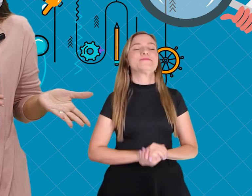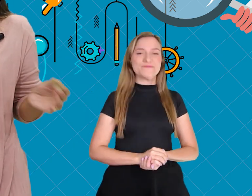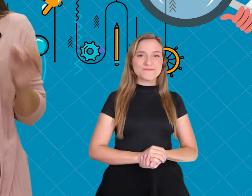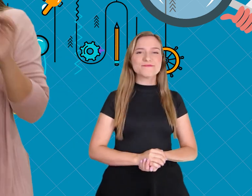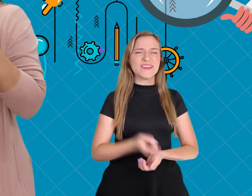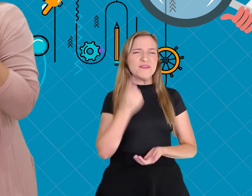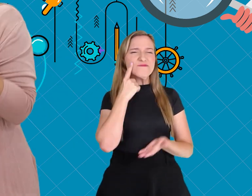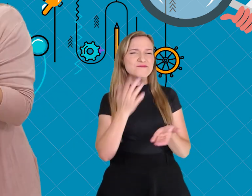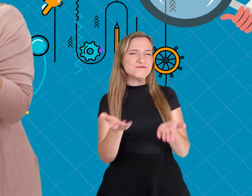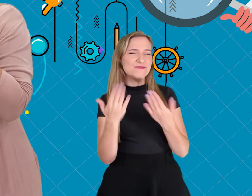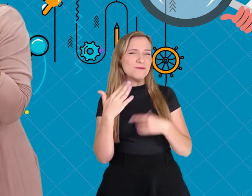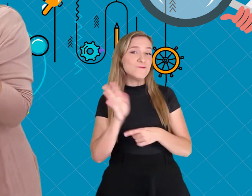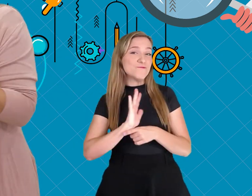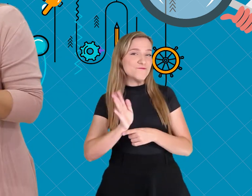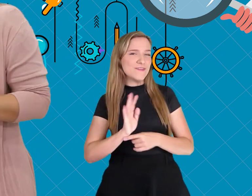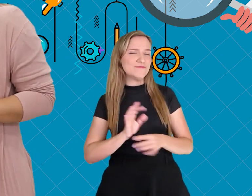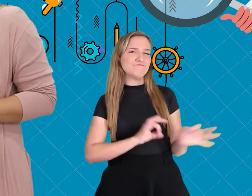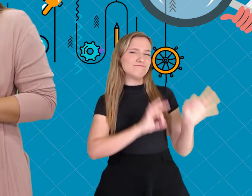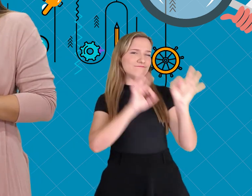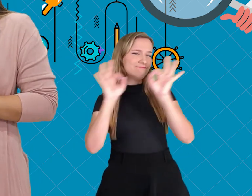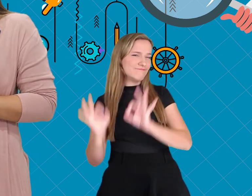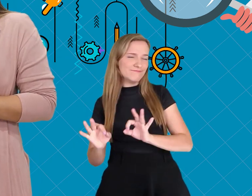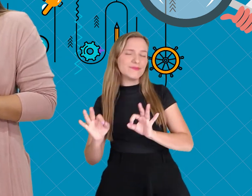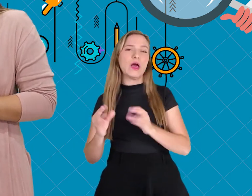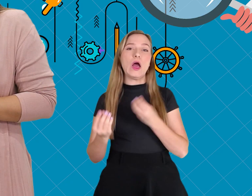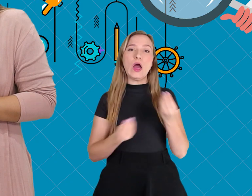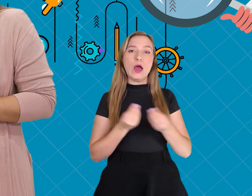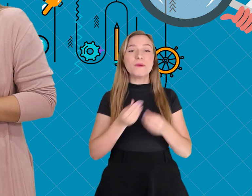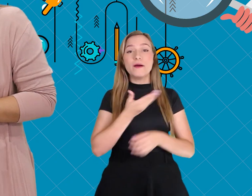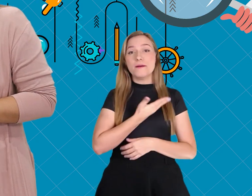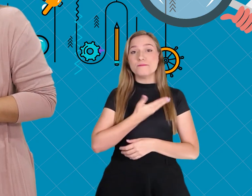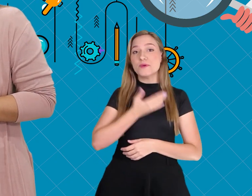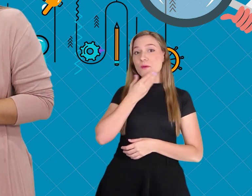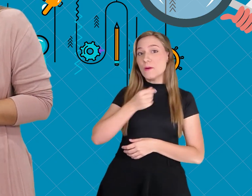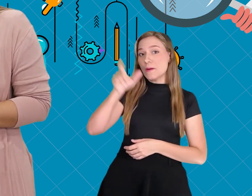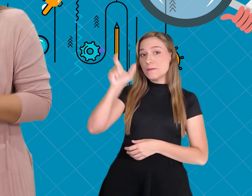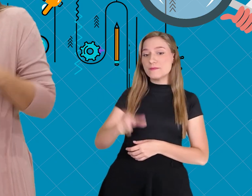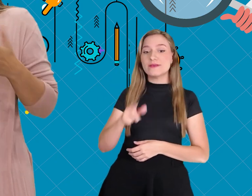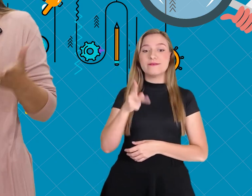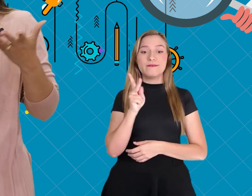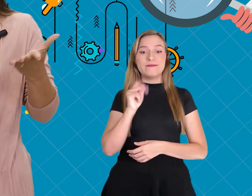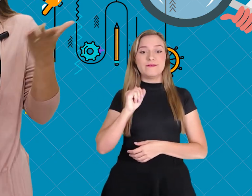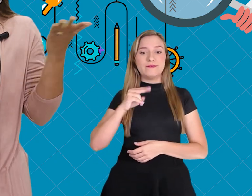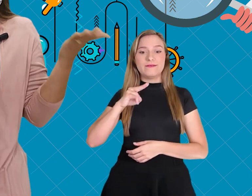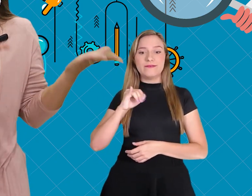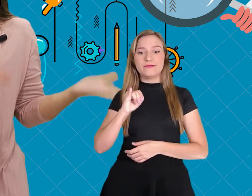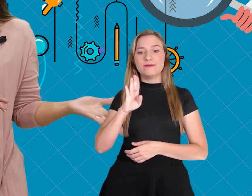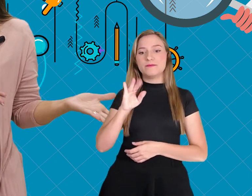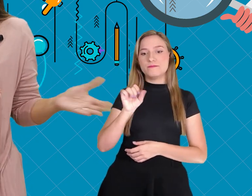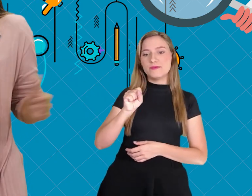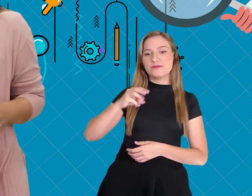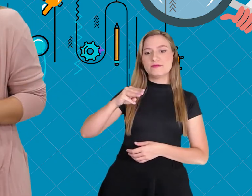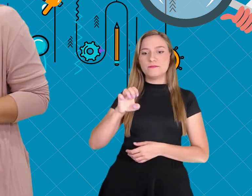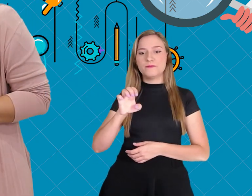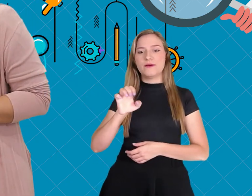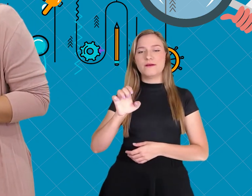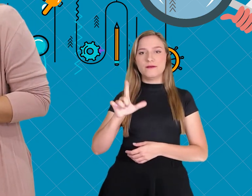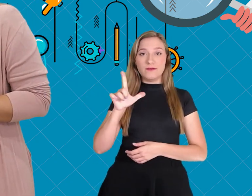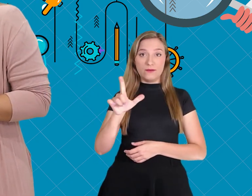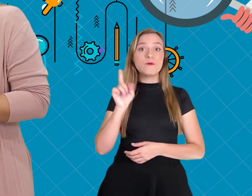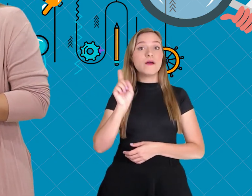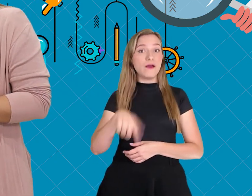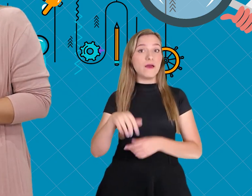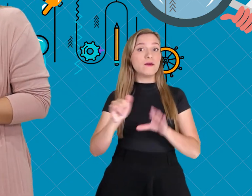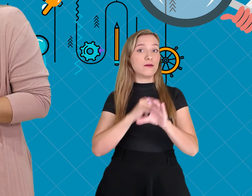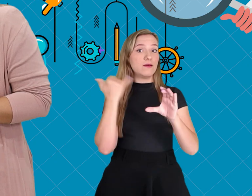africano, vamos juntos acompanhar o vídeo do nosso amigo, Kini Bismael, do canal